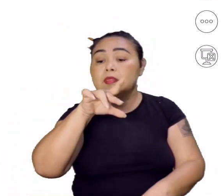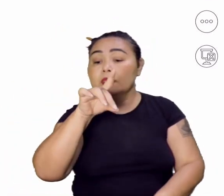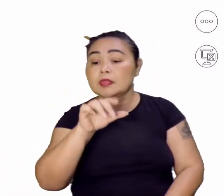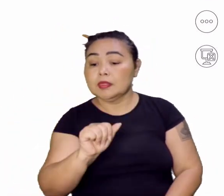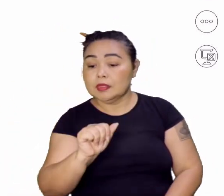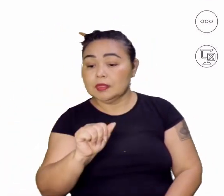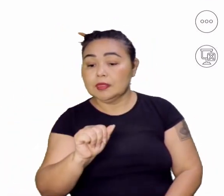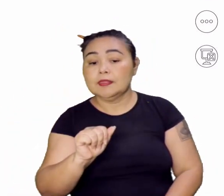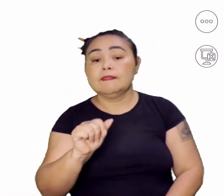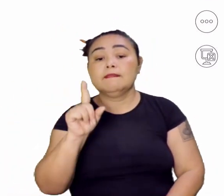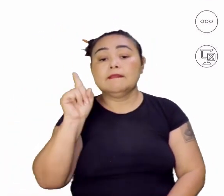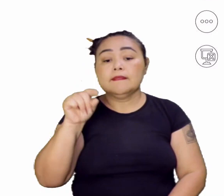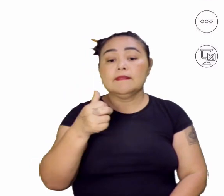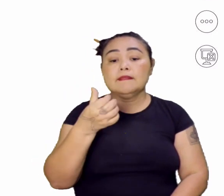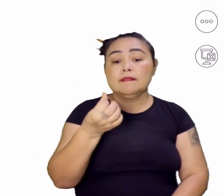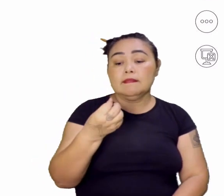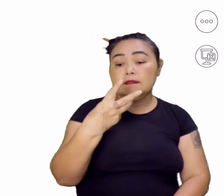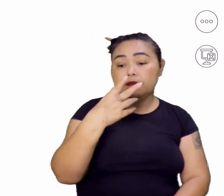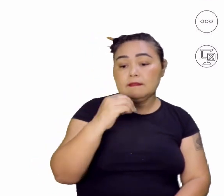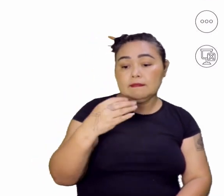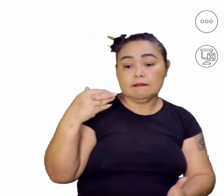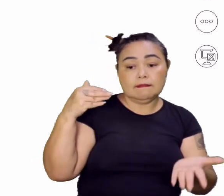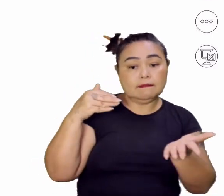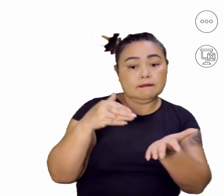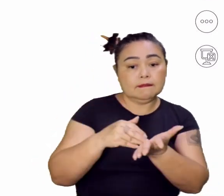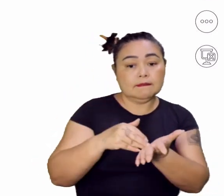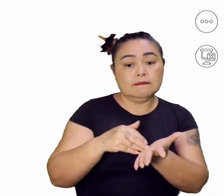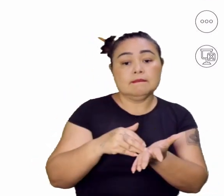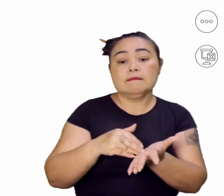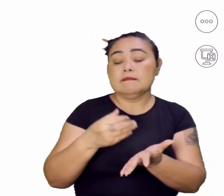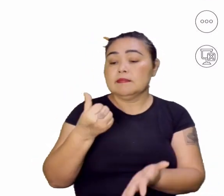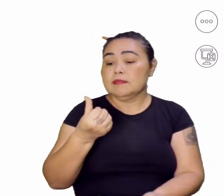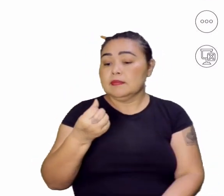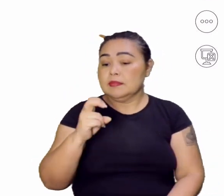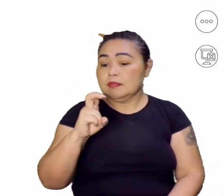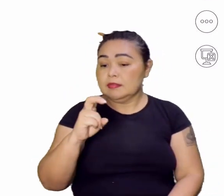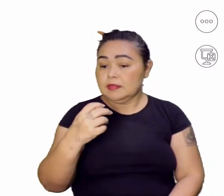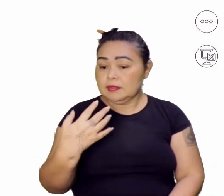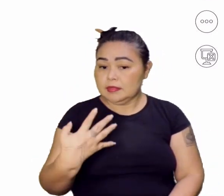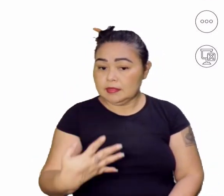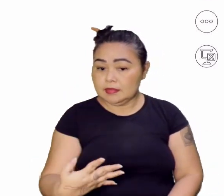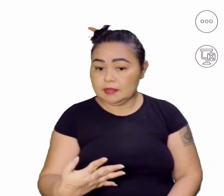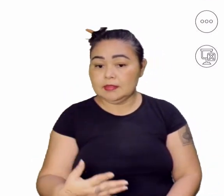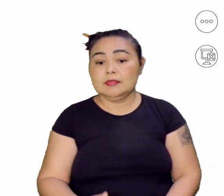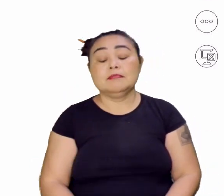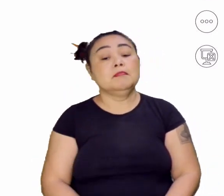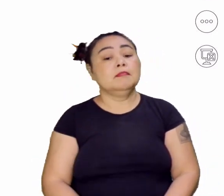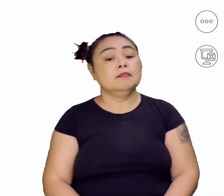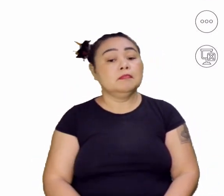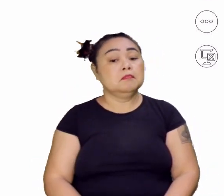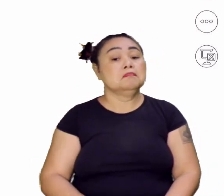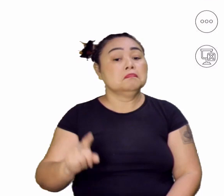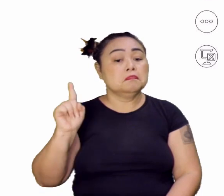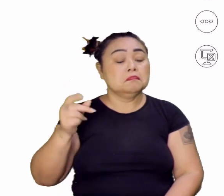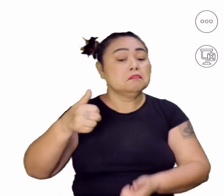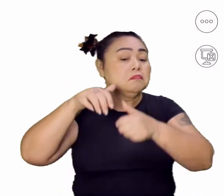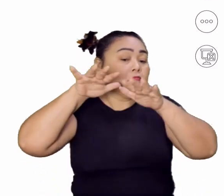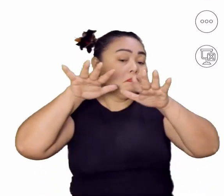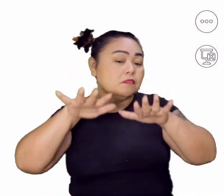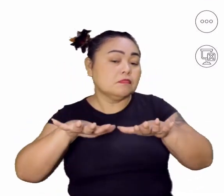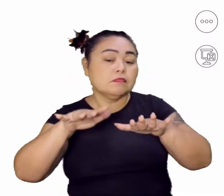Invasão de 1630 vai perdurar até 1654. Eles vão ficar